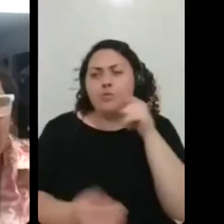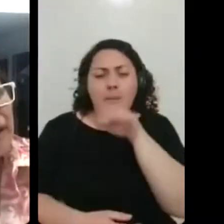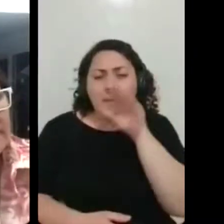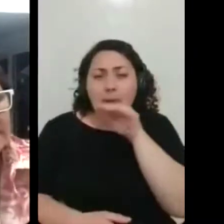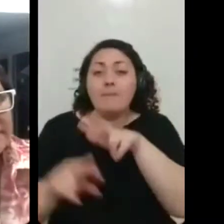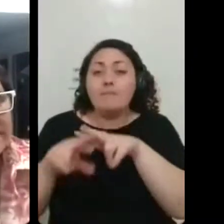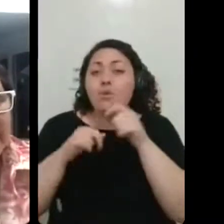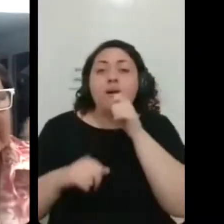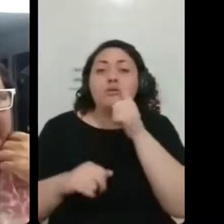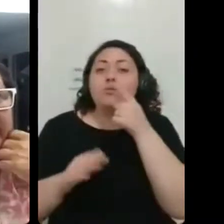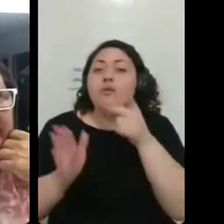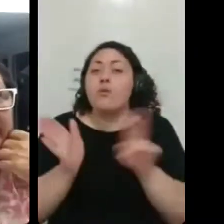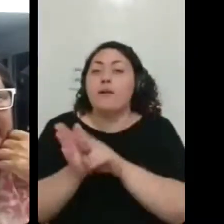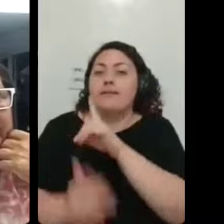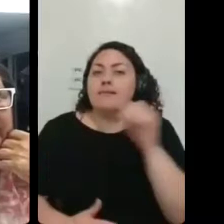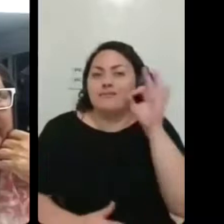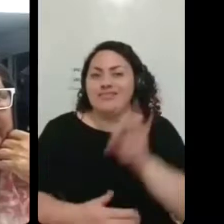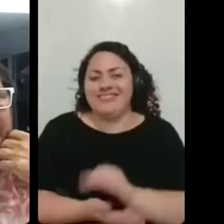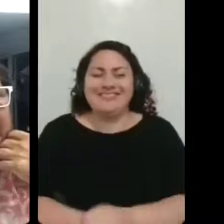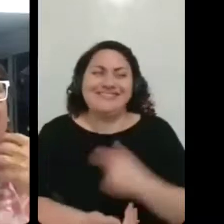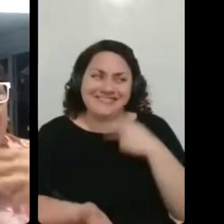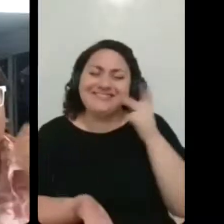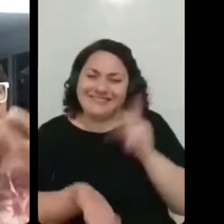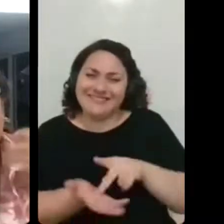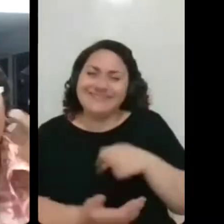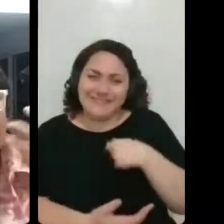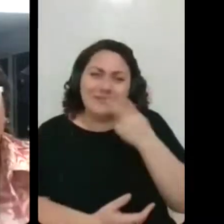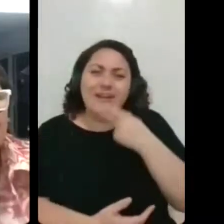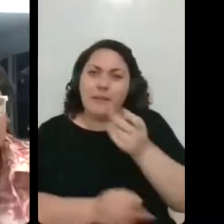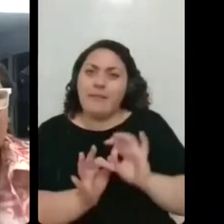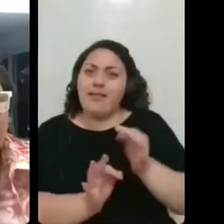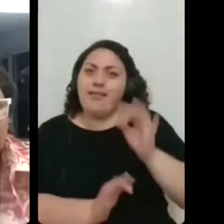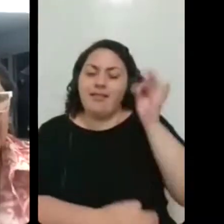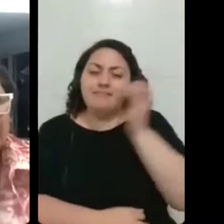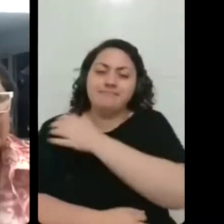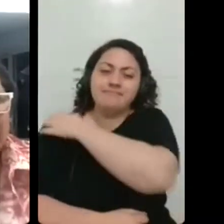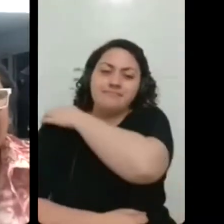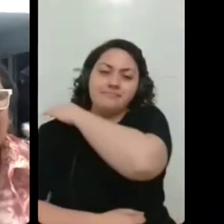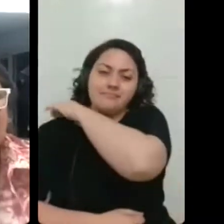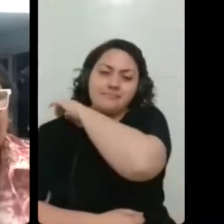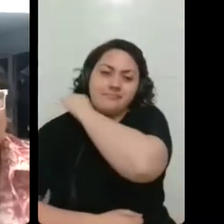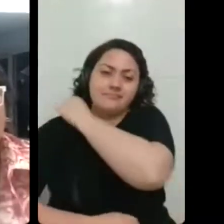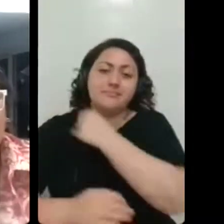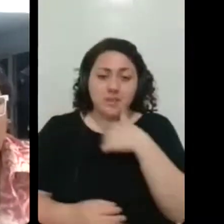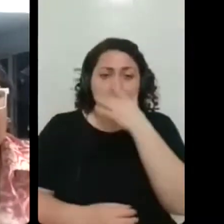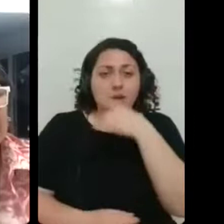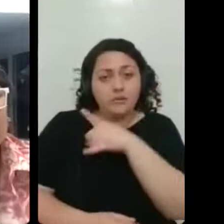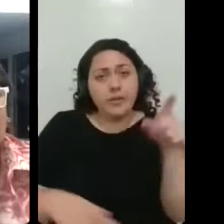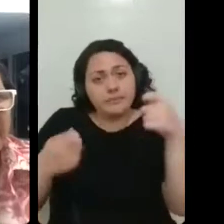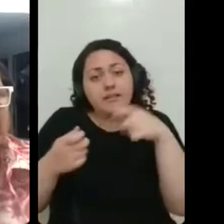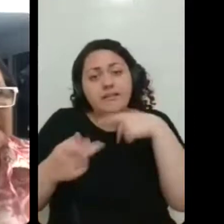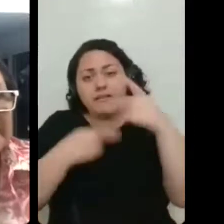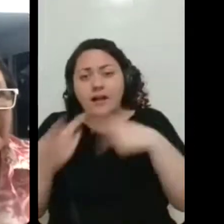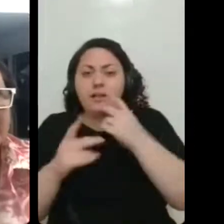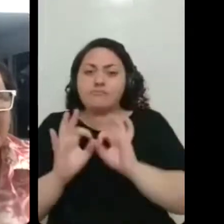E eu falo, né? E eu acho que eu sei o que você tá falando e falando do quanto